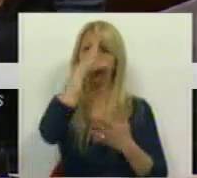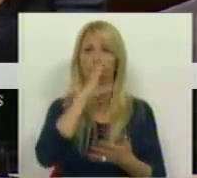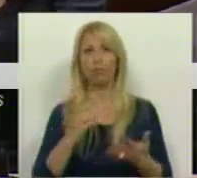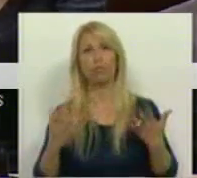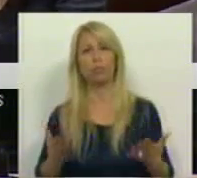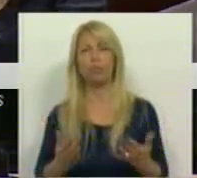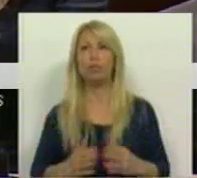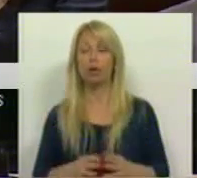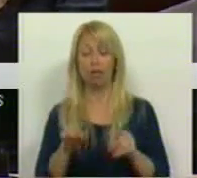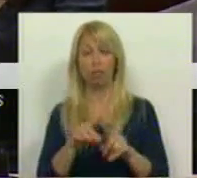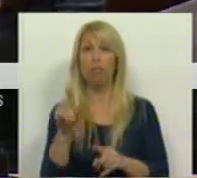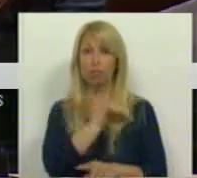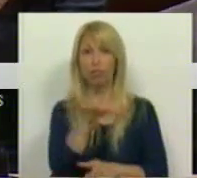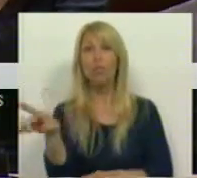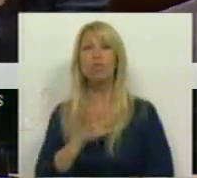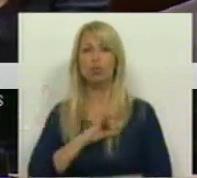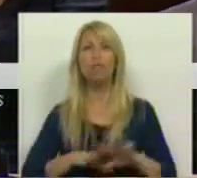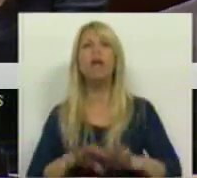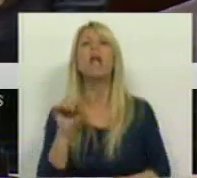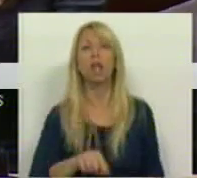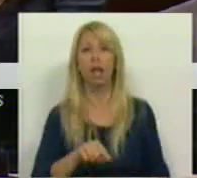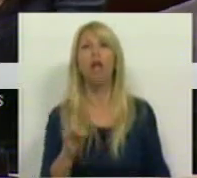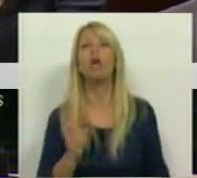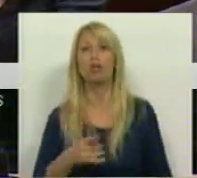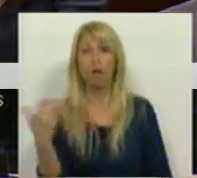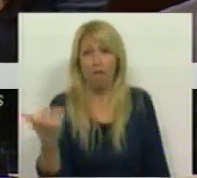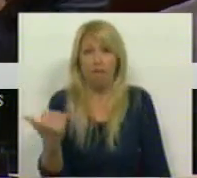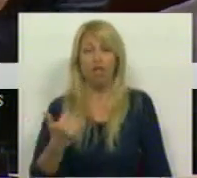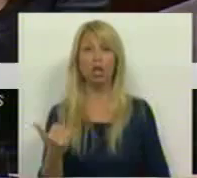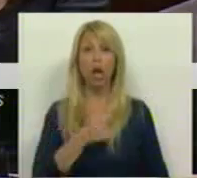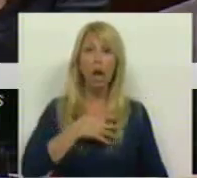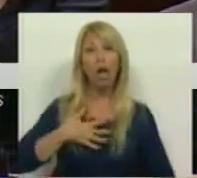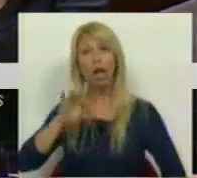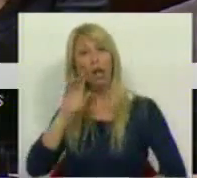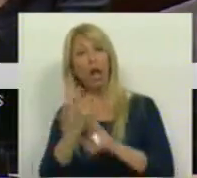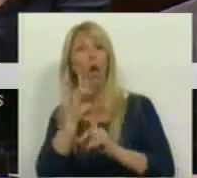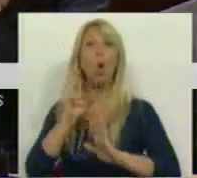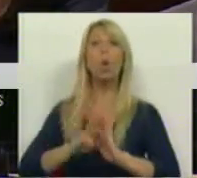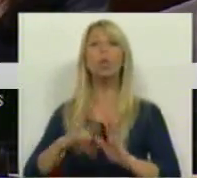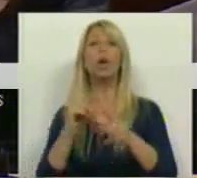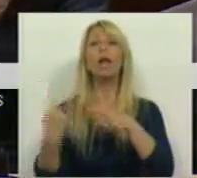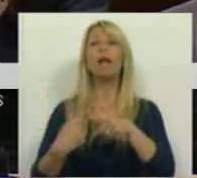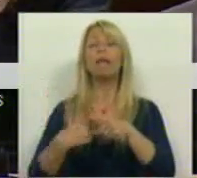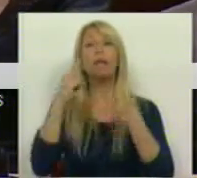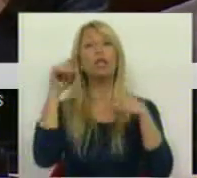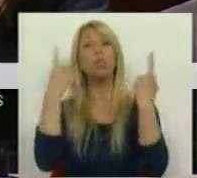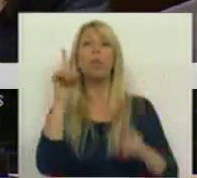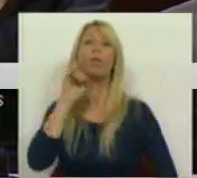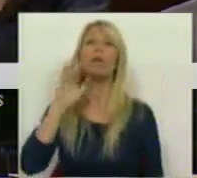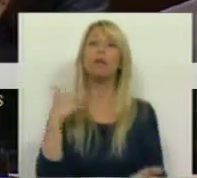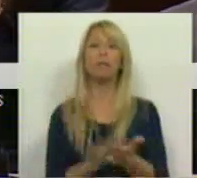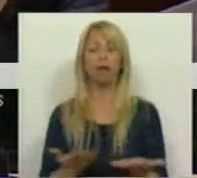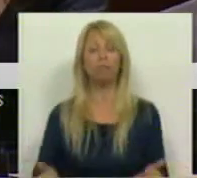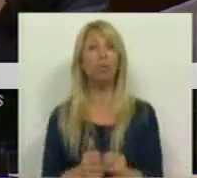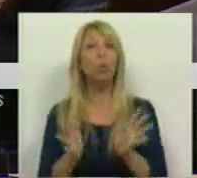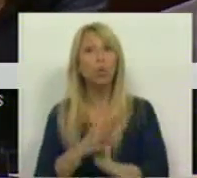aqui é fingir, fingir que uma entidade reguladora protege o interesse público e tudo o que nós experimentámos